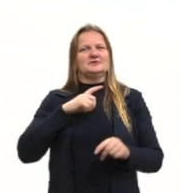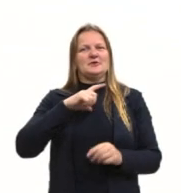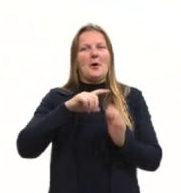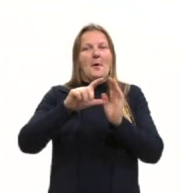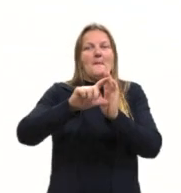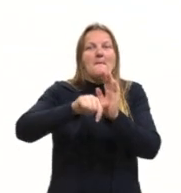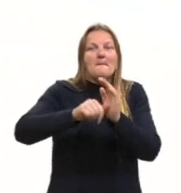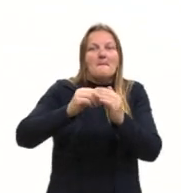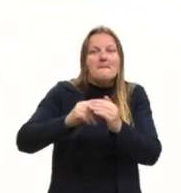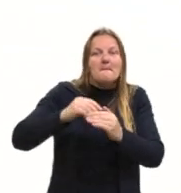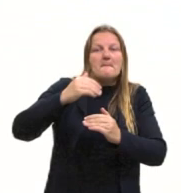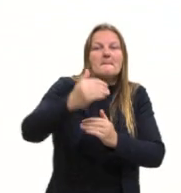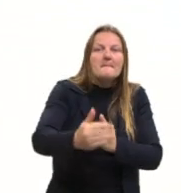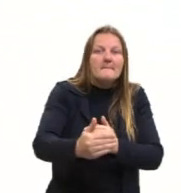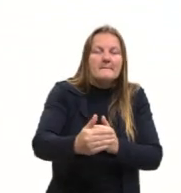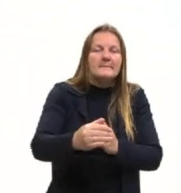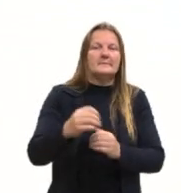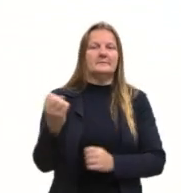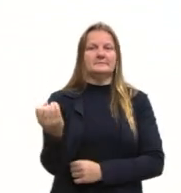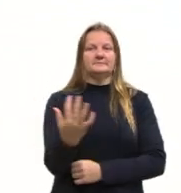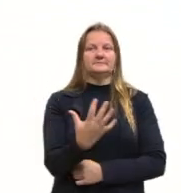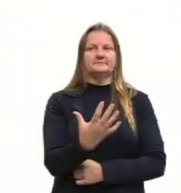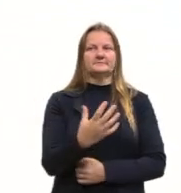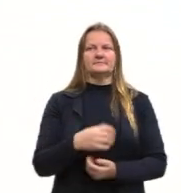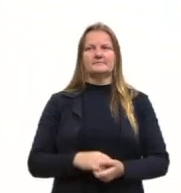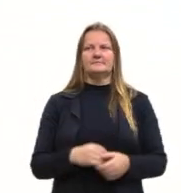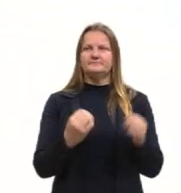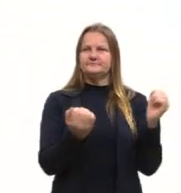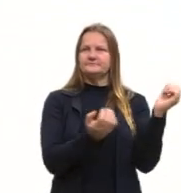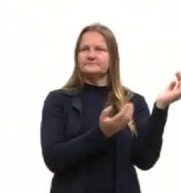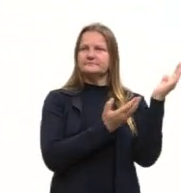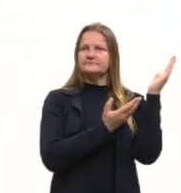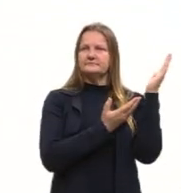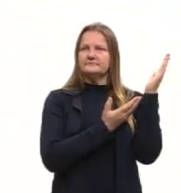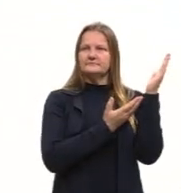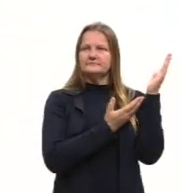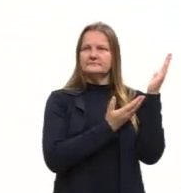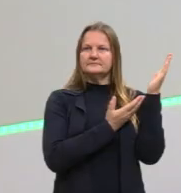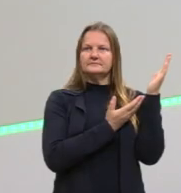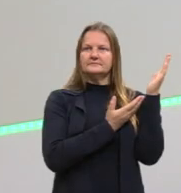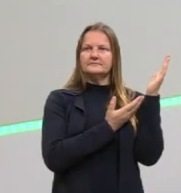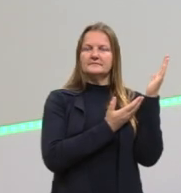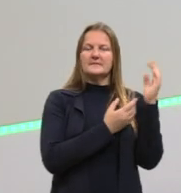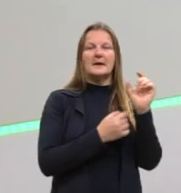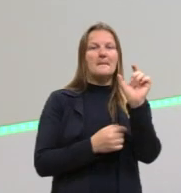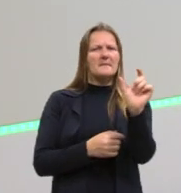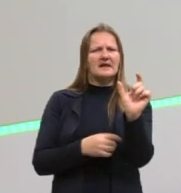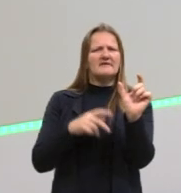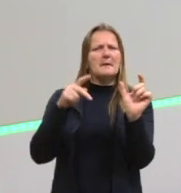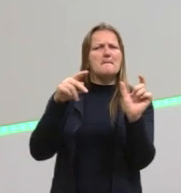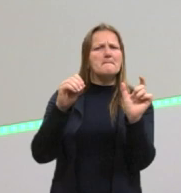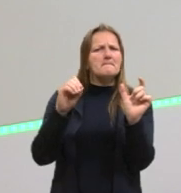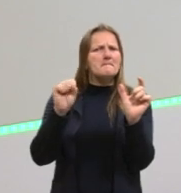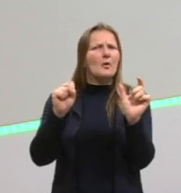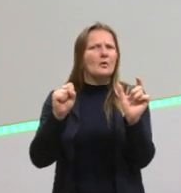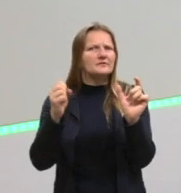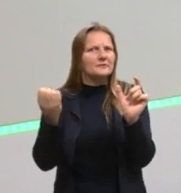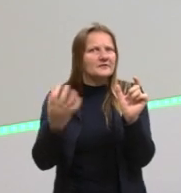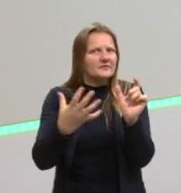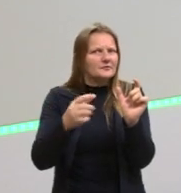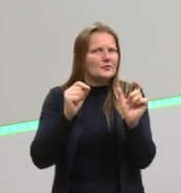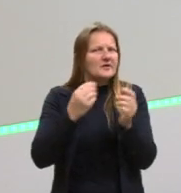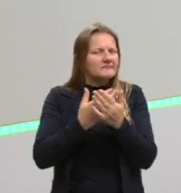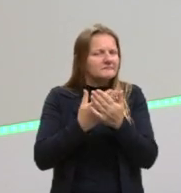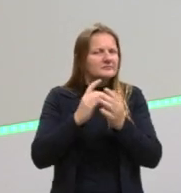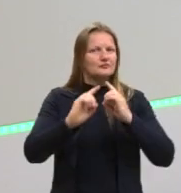ver um pouquinho sobre a pós-modernidade. E esses termos também, pós-modernidade, etc. e vamos discutir na aula de hoje.